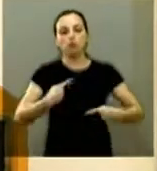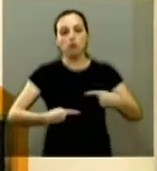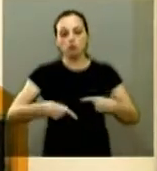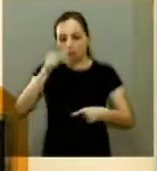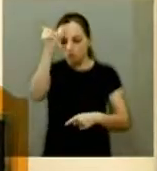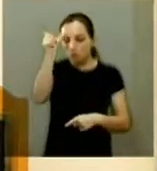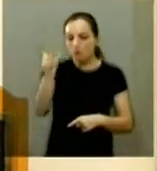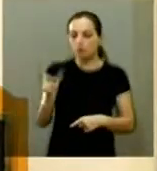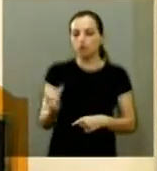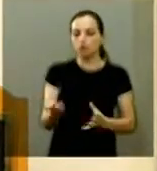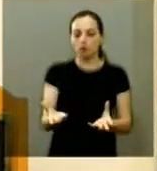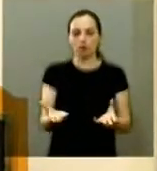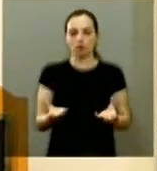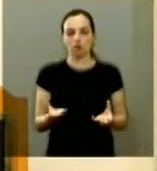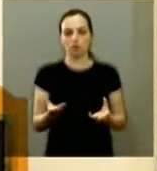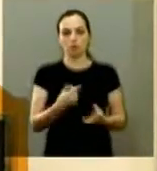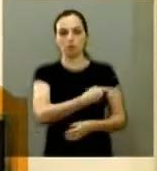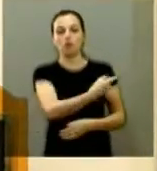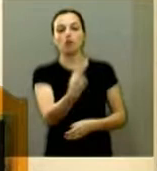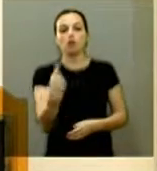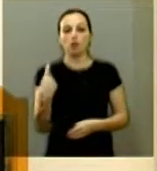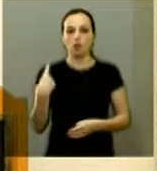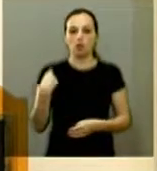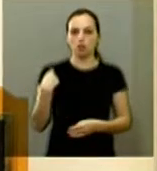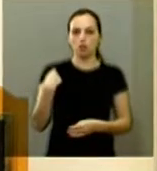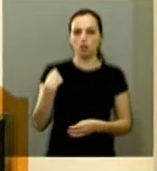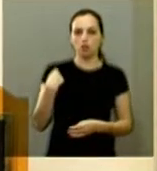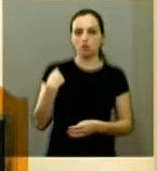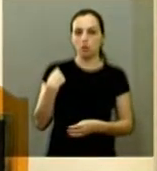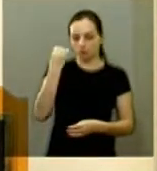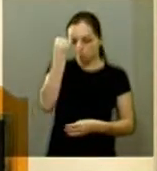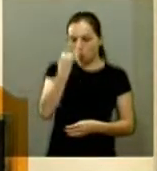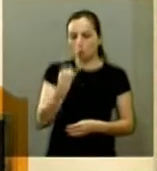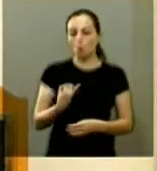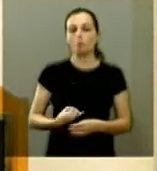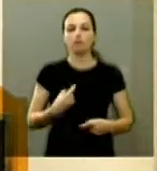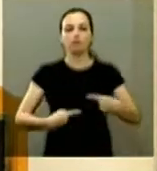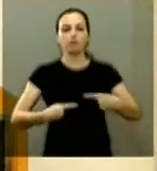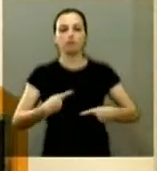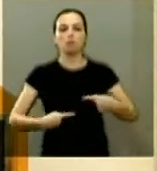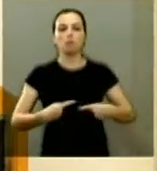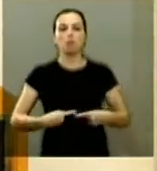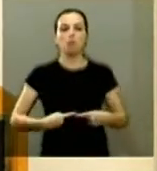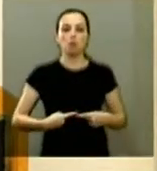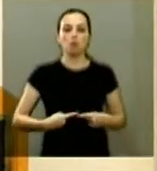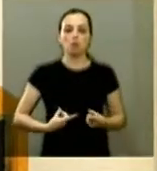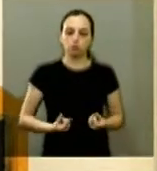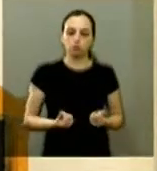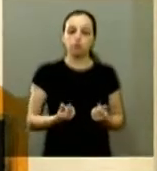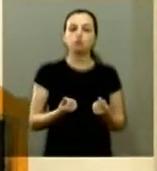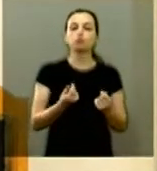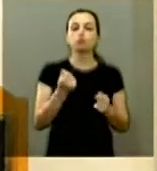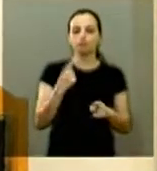e que nós aqui os bagrinhos da política pagamos um preço caro por isso.